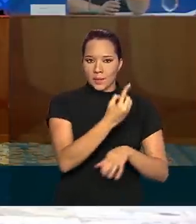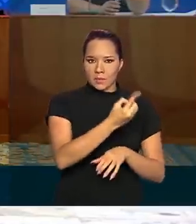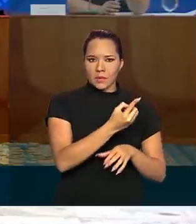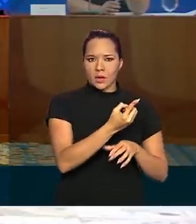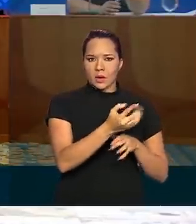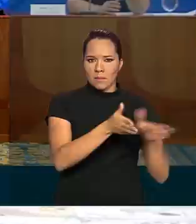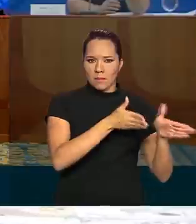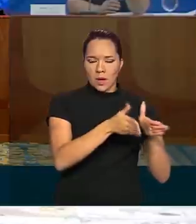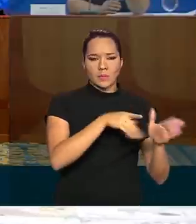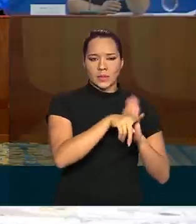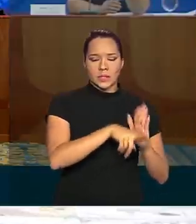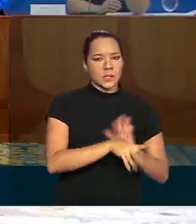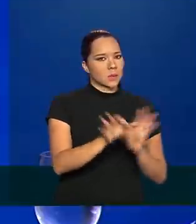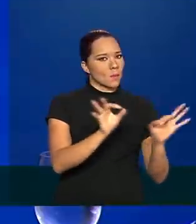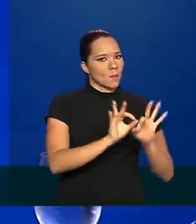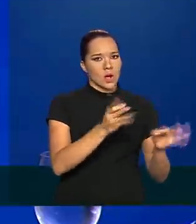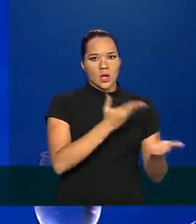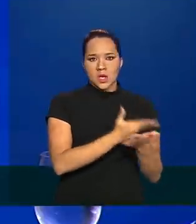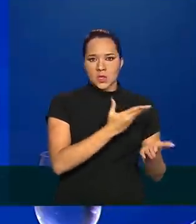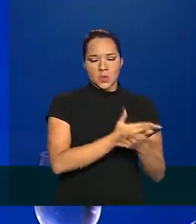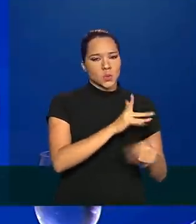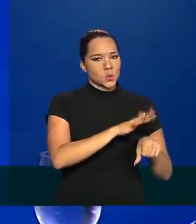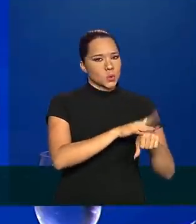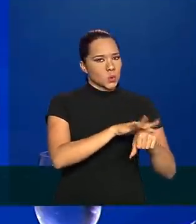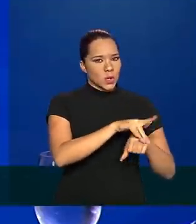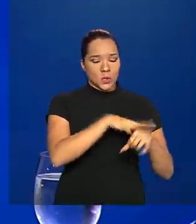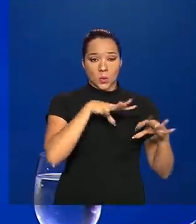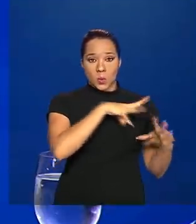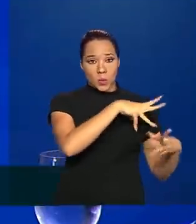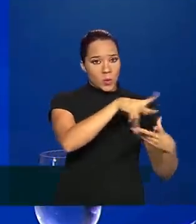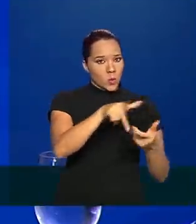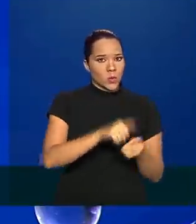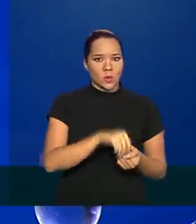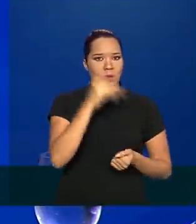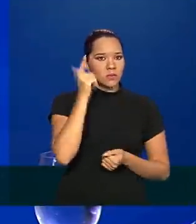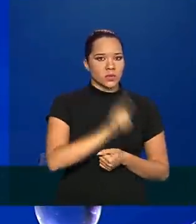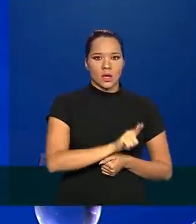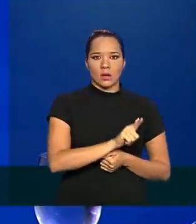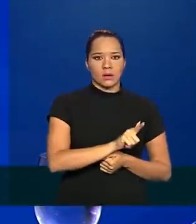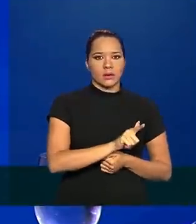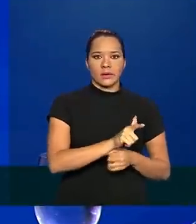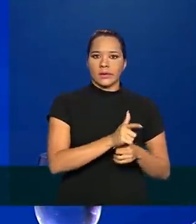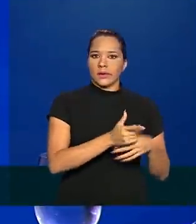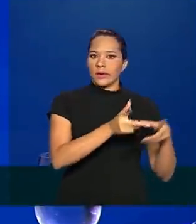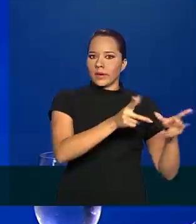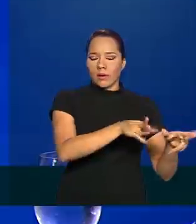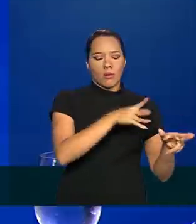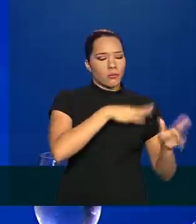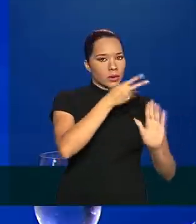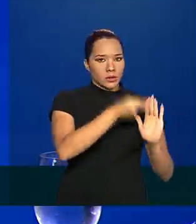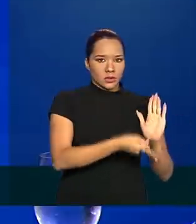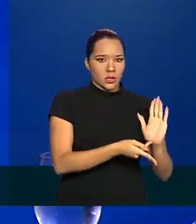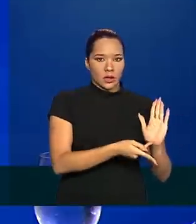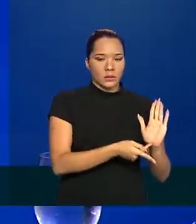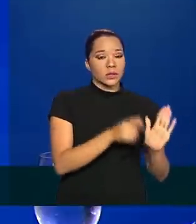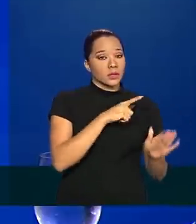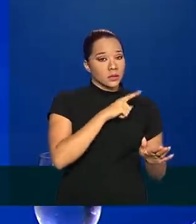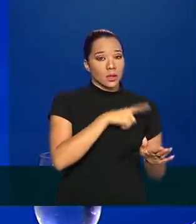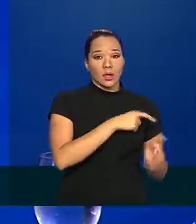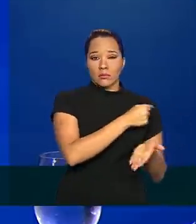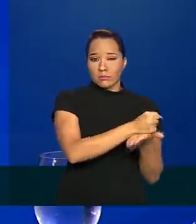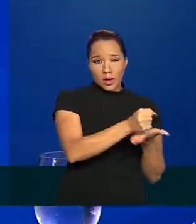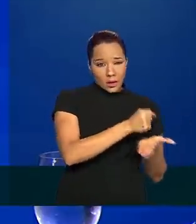é absolutamente normal. Nenhum estudo epidemiológico do mundo obtém exatamente o tamanho de amostra que estava planejado. Existem